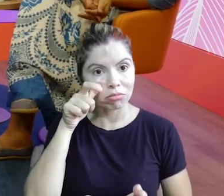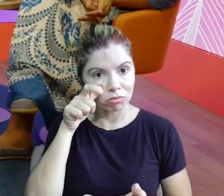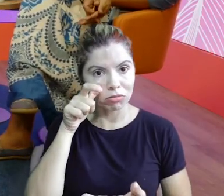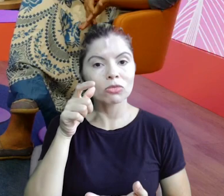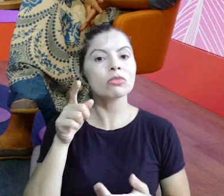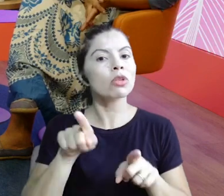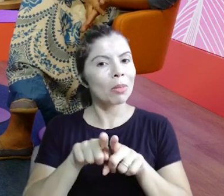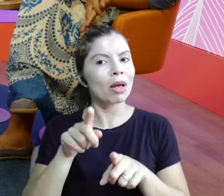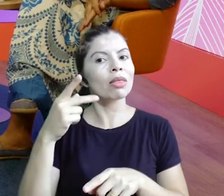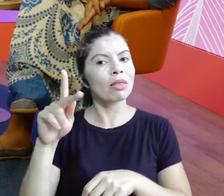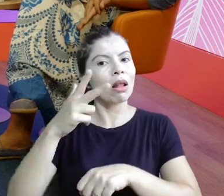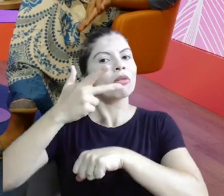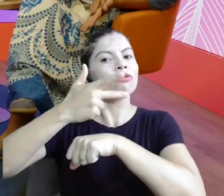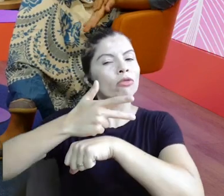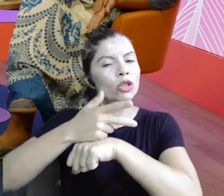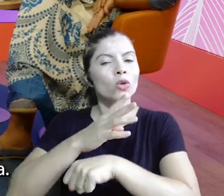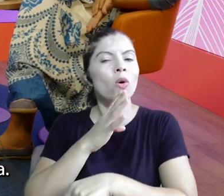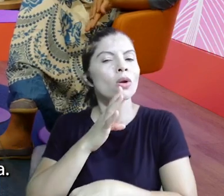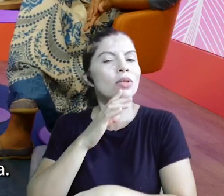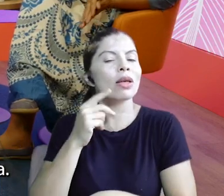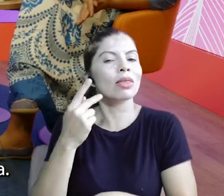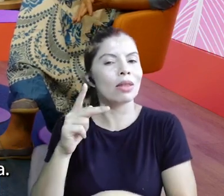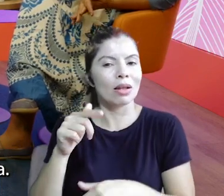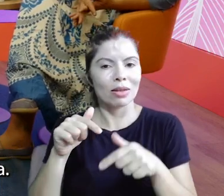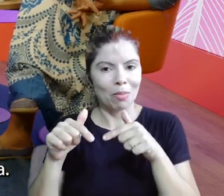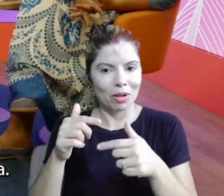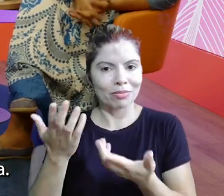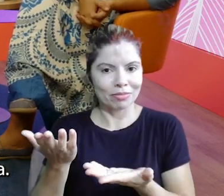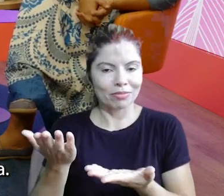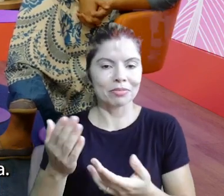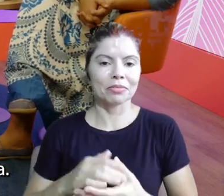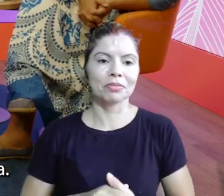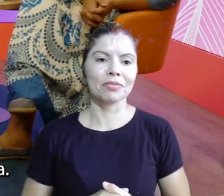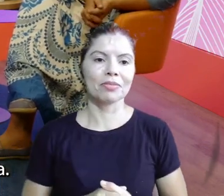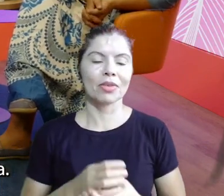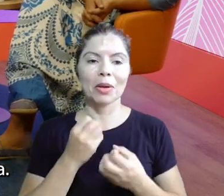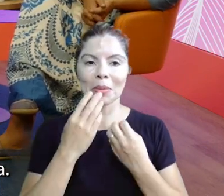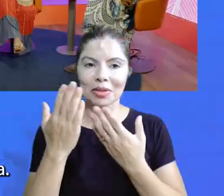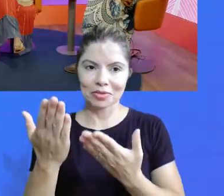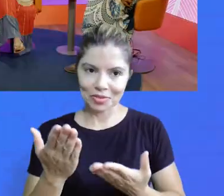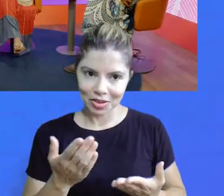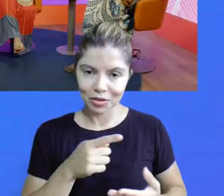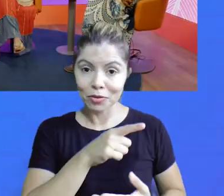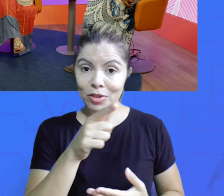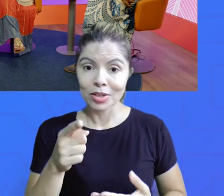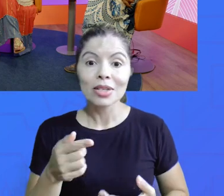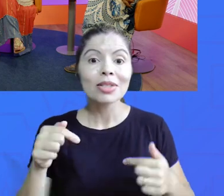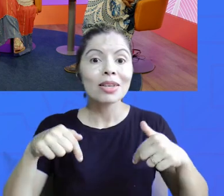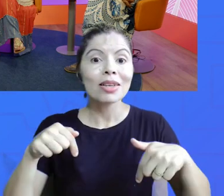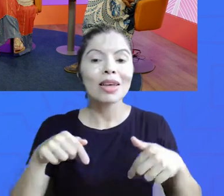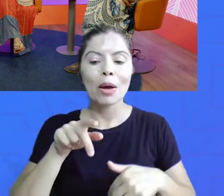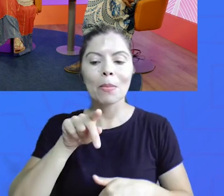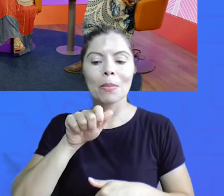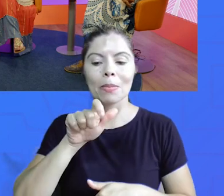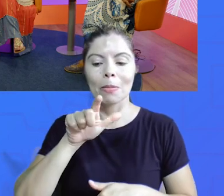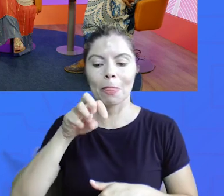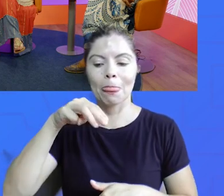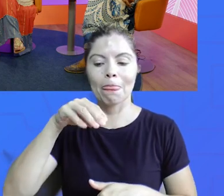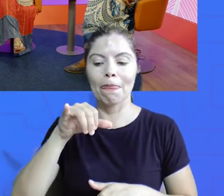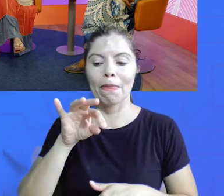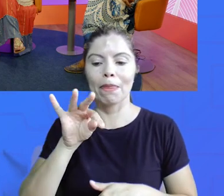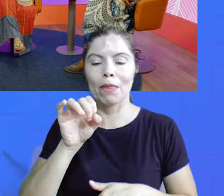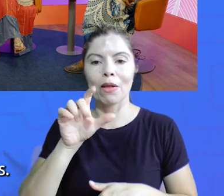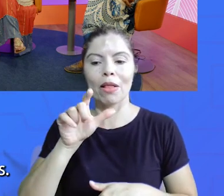assistir o vídeo da Gabi, para a gente conhecer um pouco da Palmitolândia. Bem-vindos. Vocês estão na